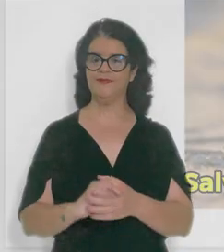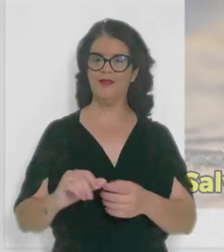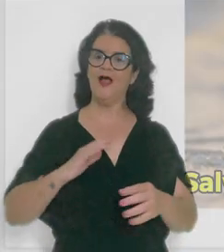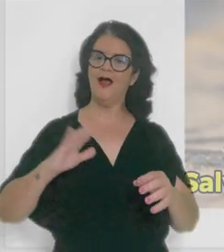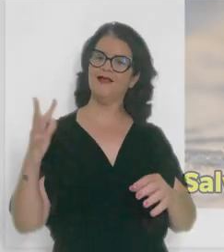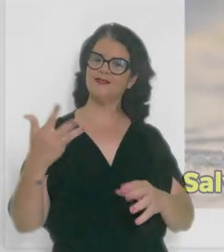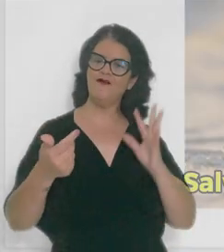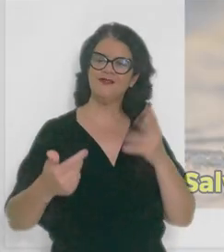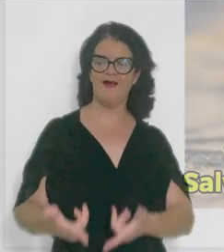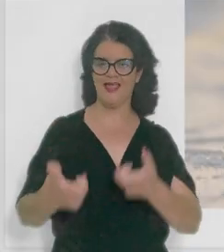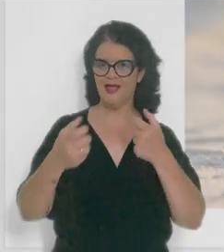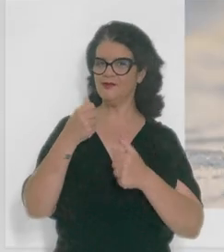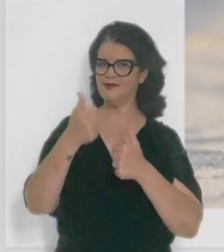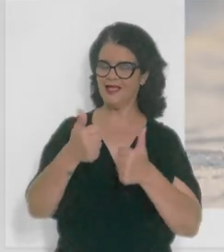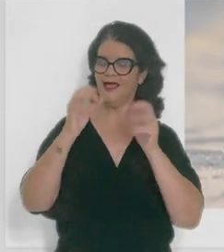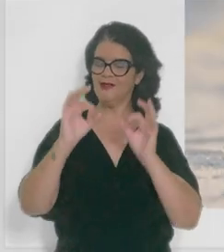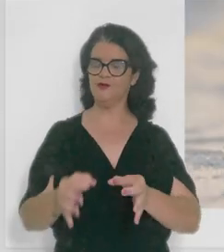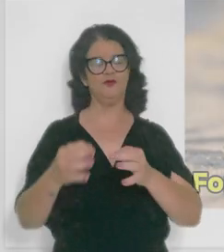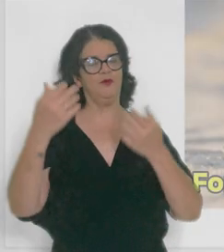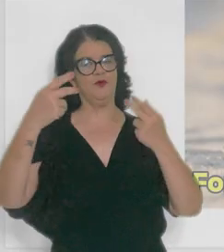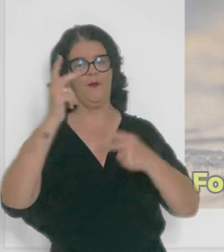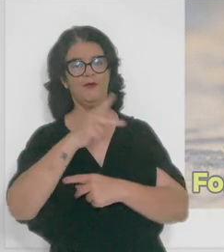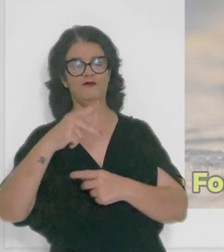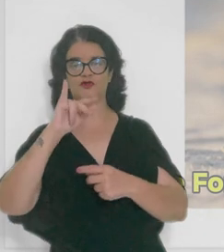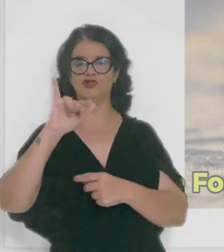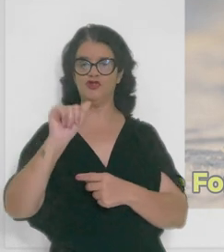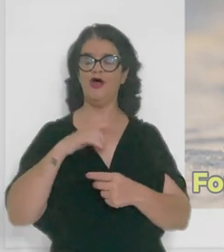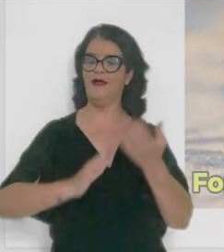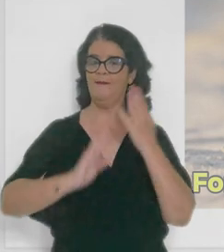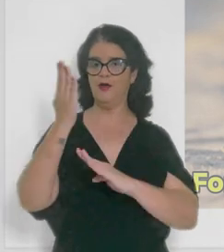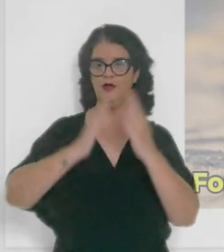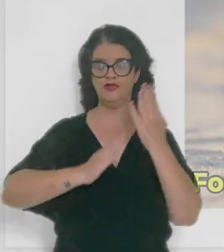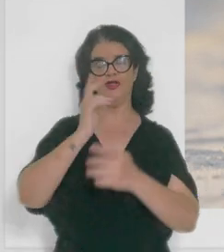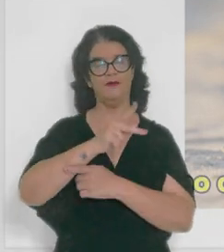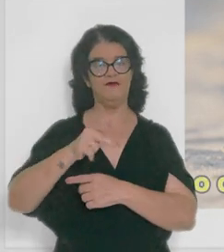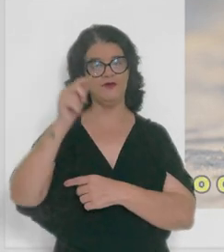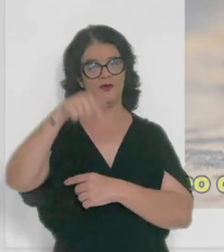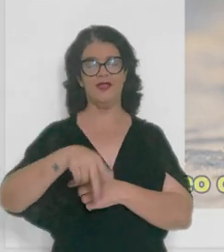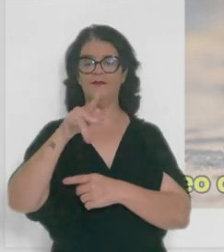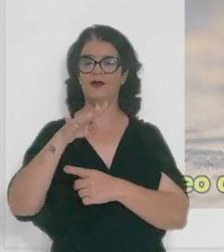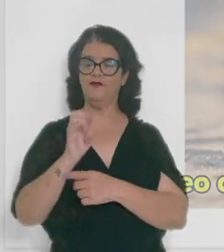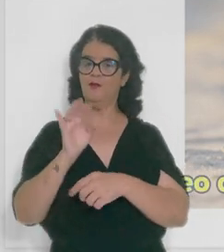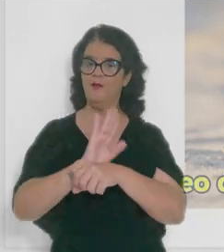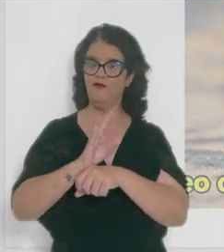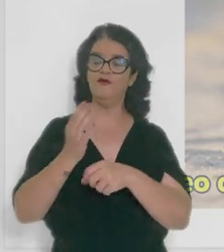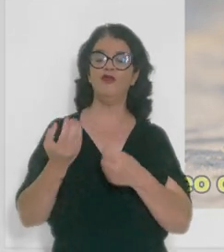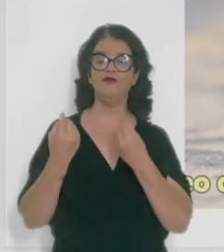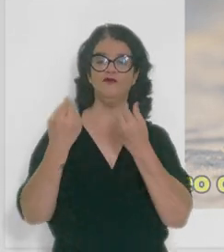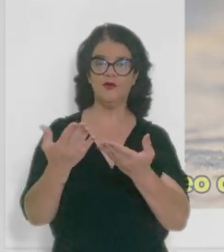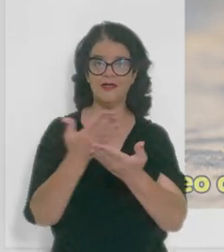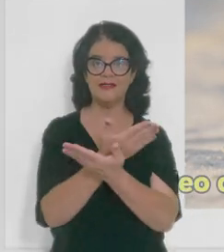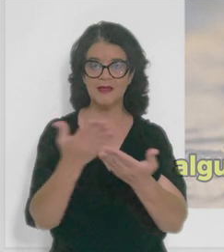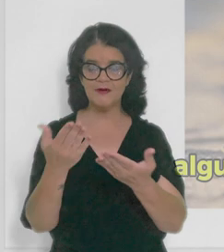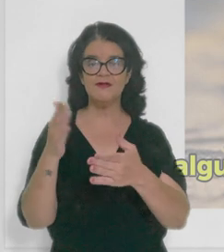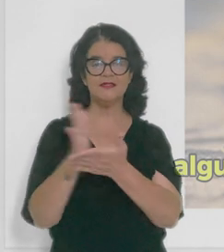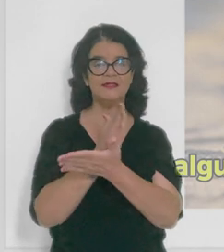Olá, pessoal, guerreiros, tudo certo? Eu sou o professor Joia, docente formador de biologia aqui do Prevup, tá? E no vídeo de hoje, pessoal, venho trazer para vocês